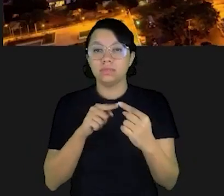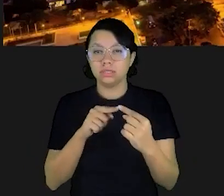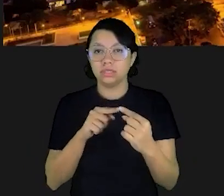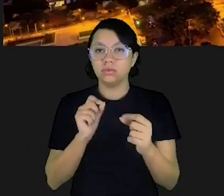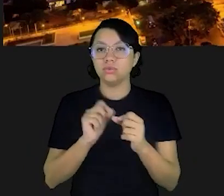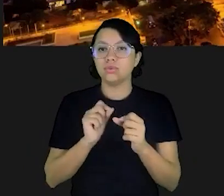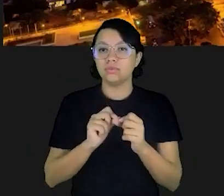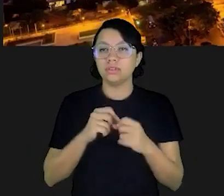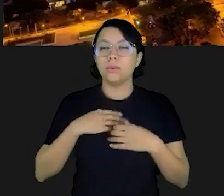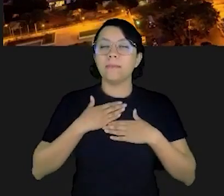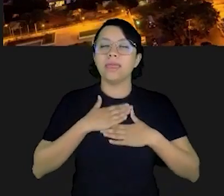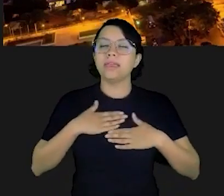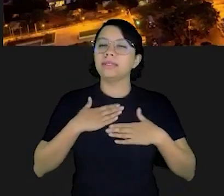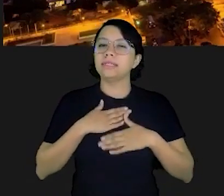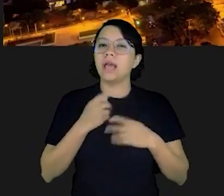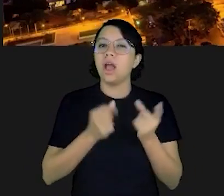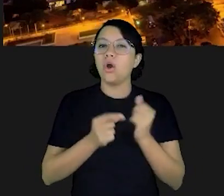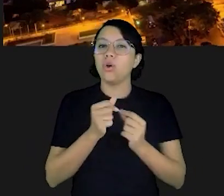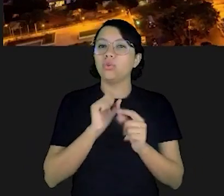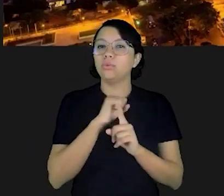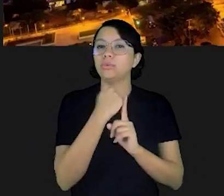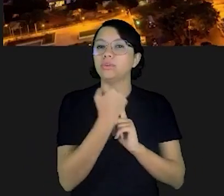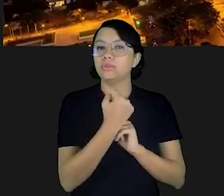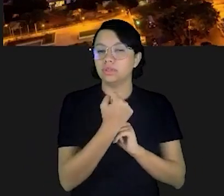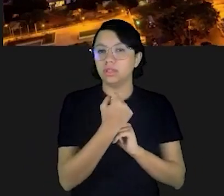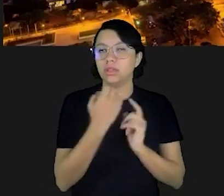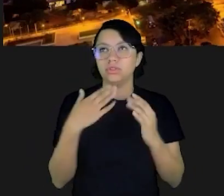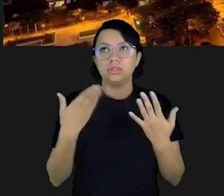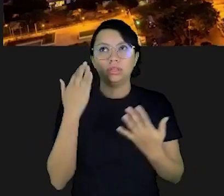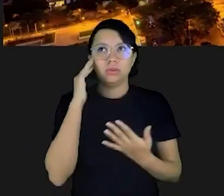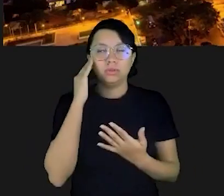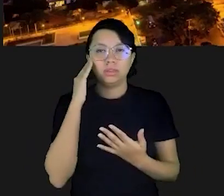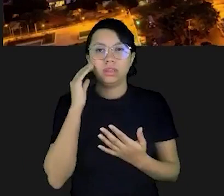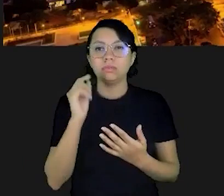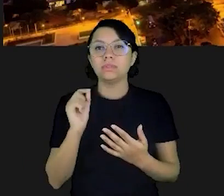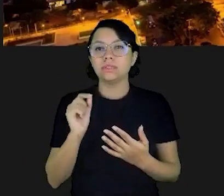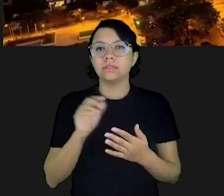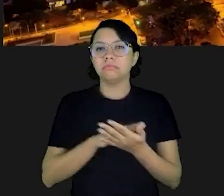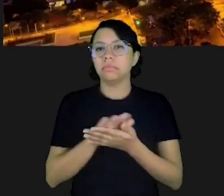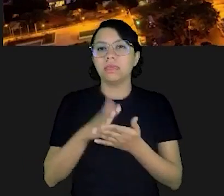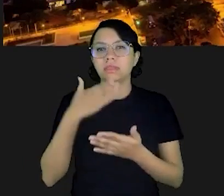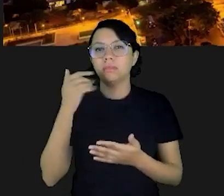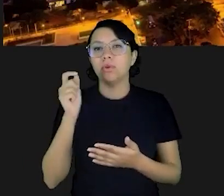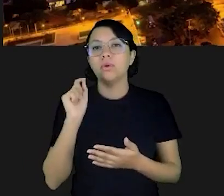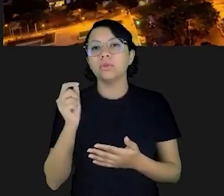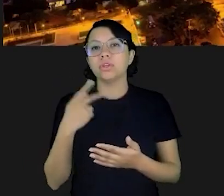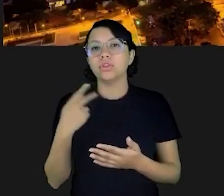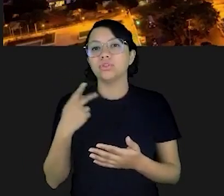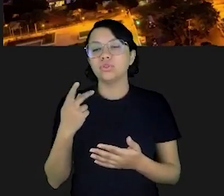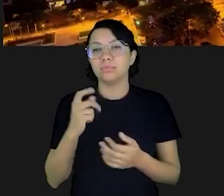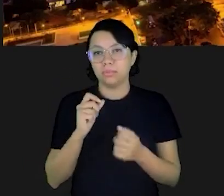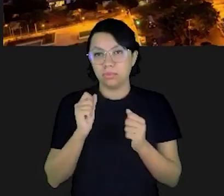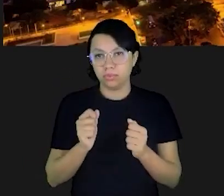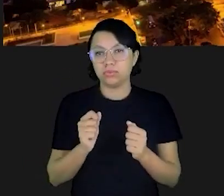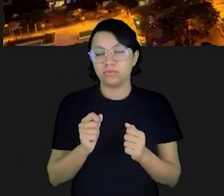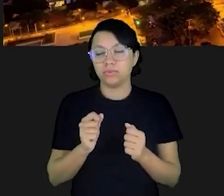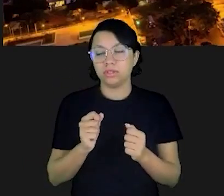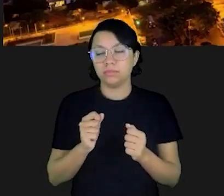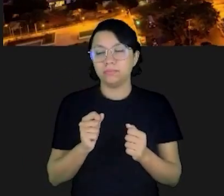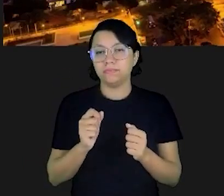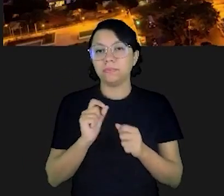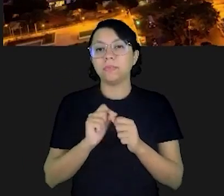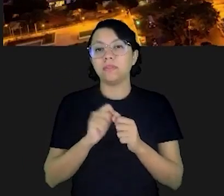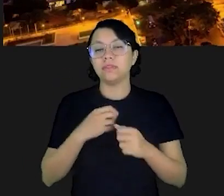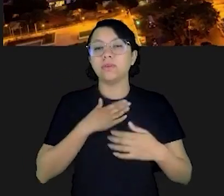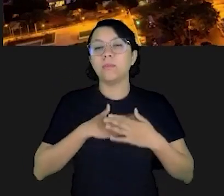fomentar o bem-estar econômico da sociedade. E nós entendemos que nada melhor para que a gente possa fomentar o bem